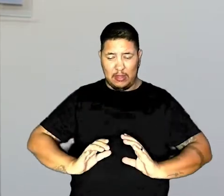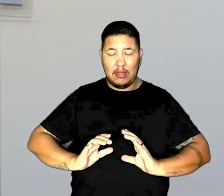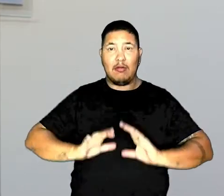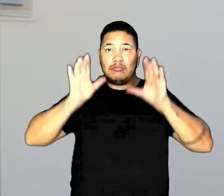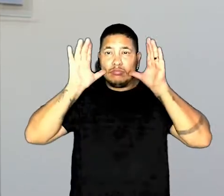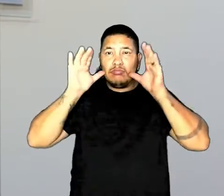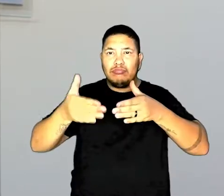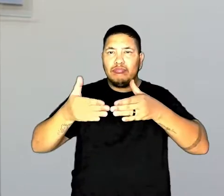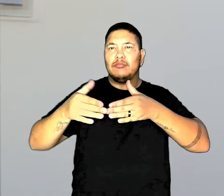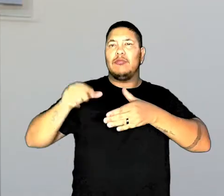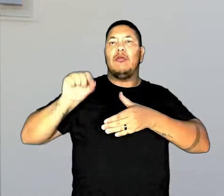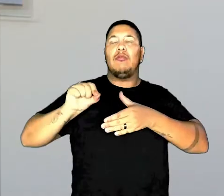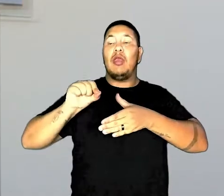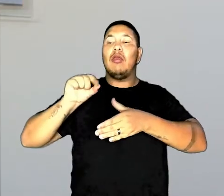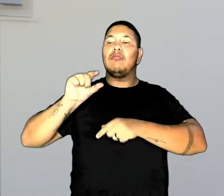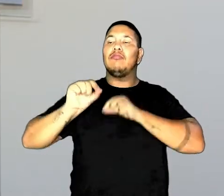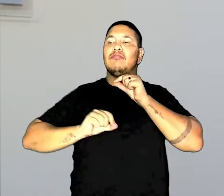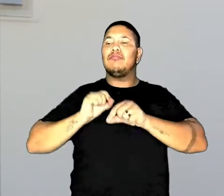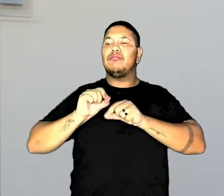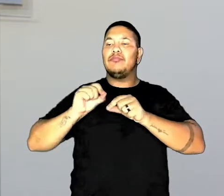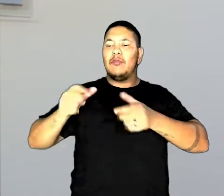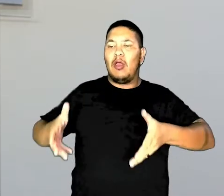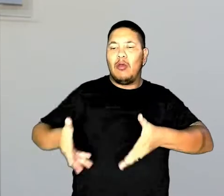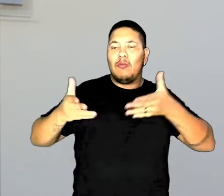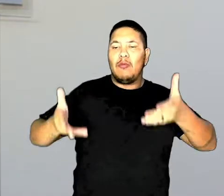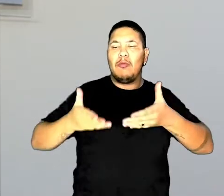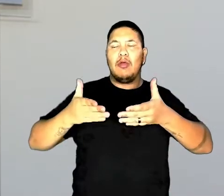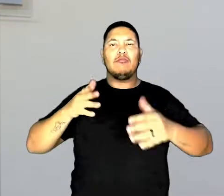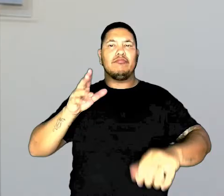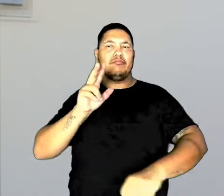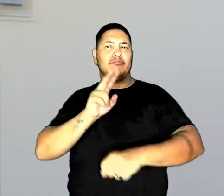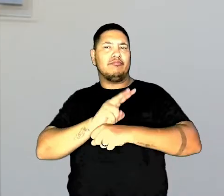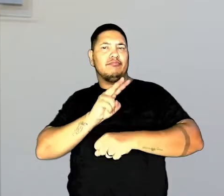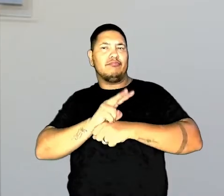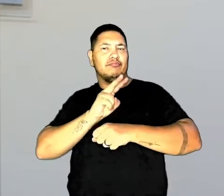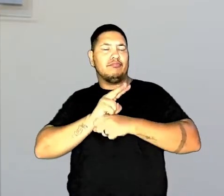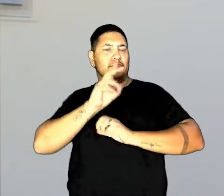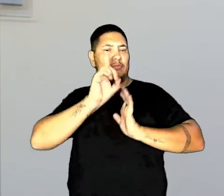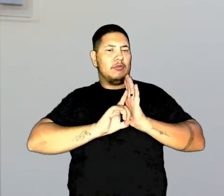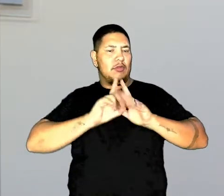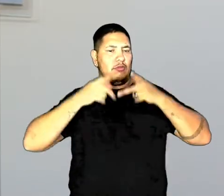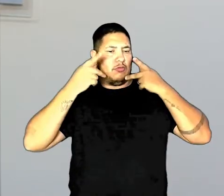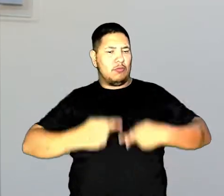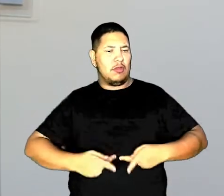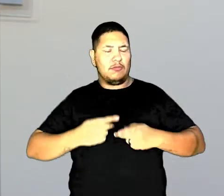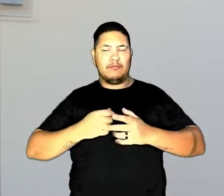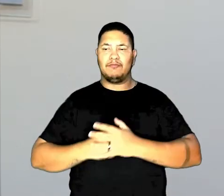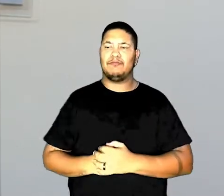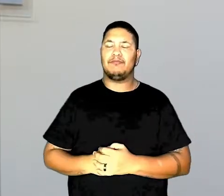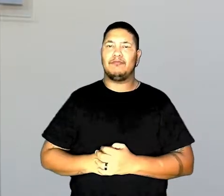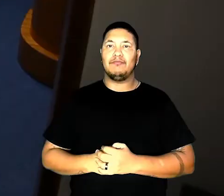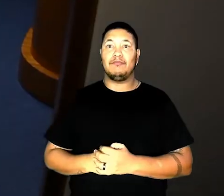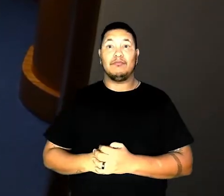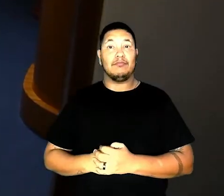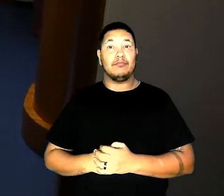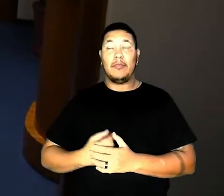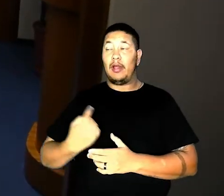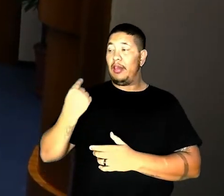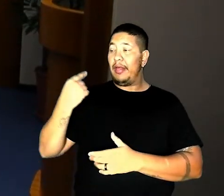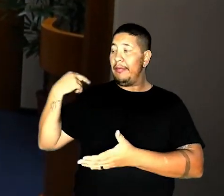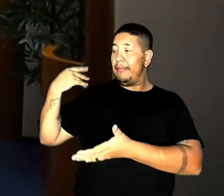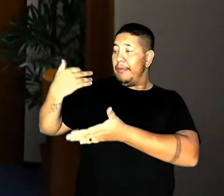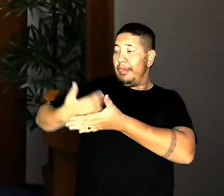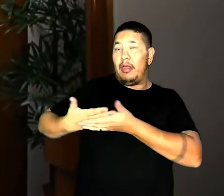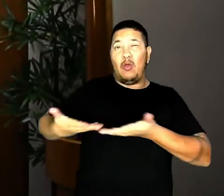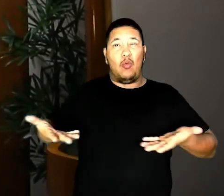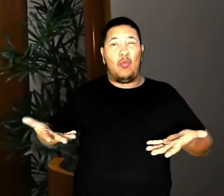do Cidadão, cujo foco específico é justamente a promoção e a proteção dos direitos humanos. De